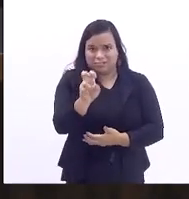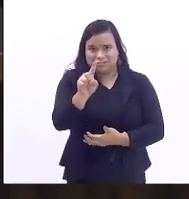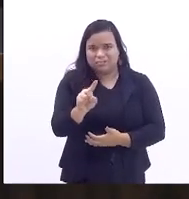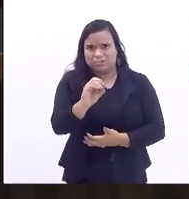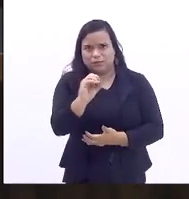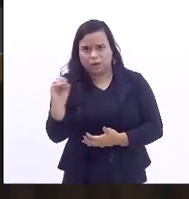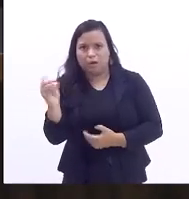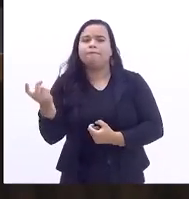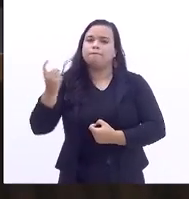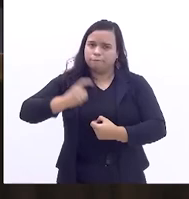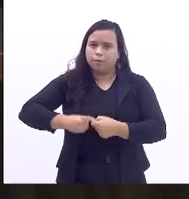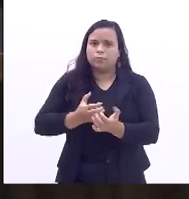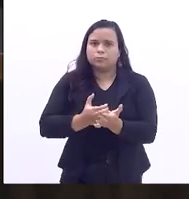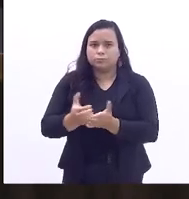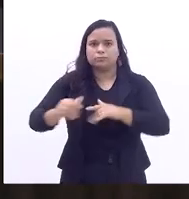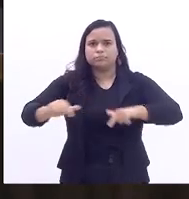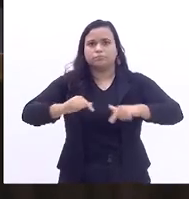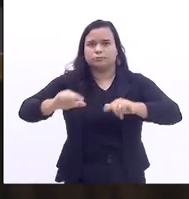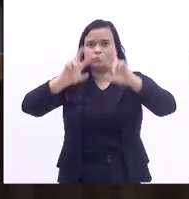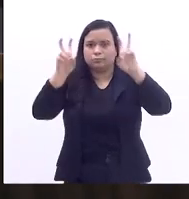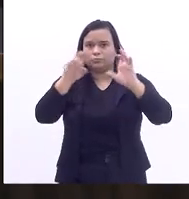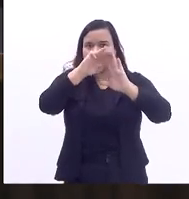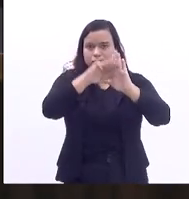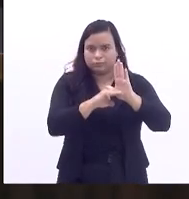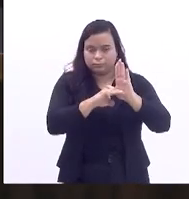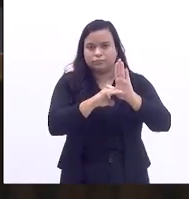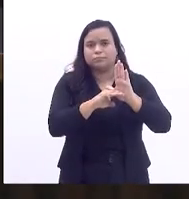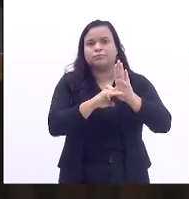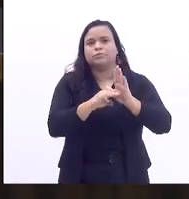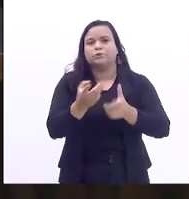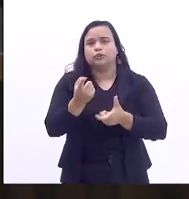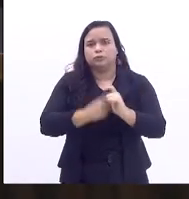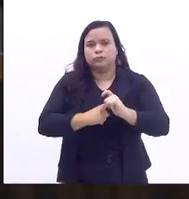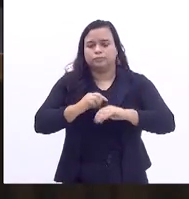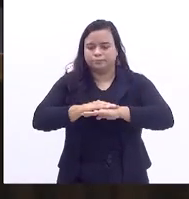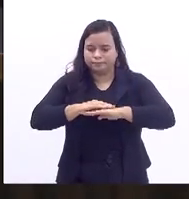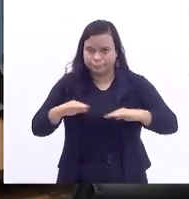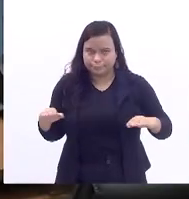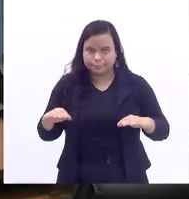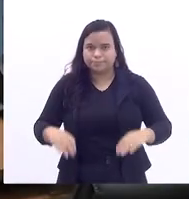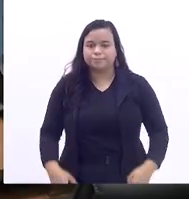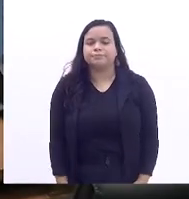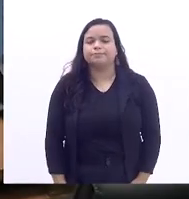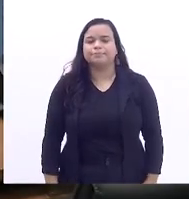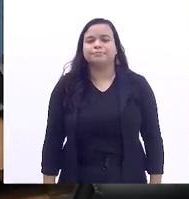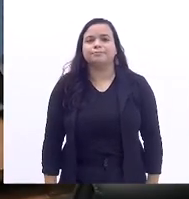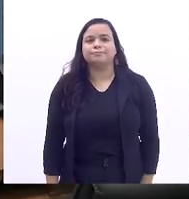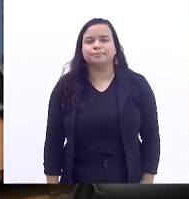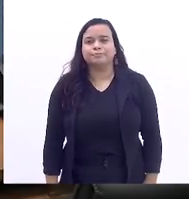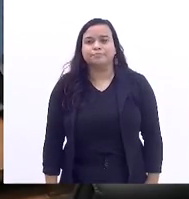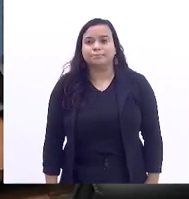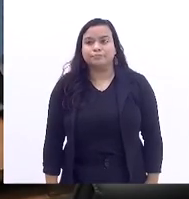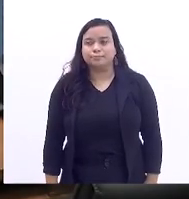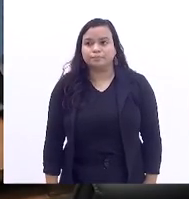quando retornaremos com a ordem do dia. Está suspensa a sessão. não se não se surpreender, surpreender. Obrigado.